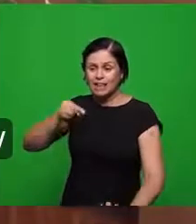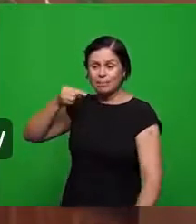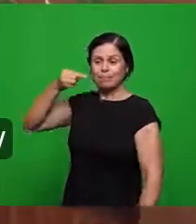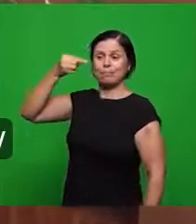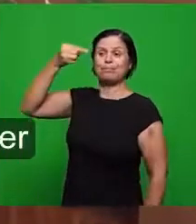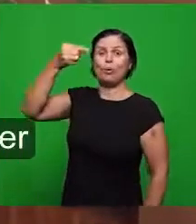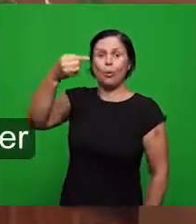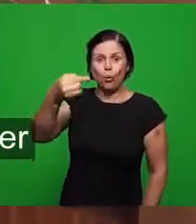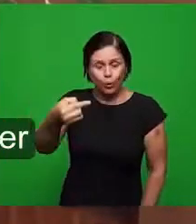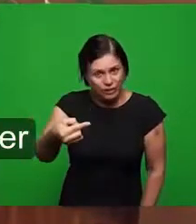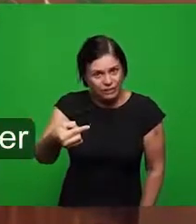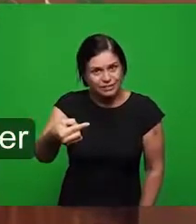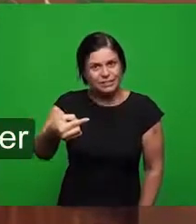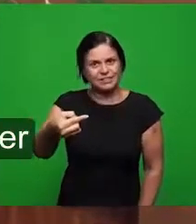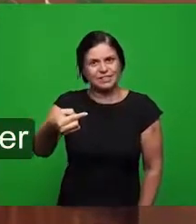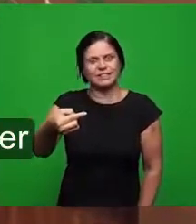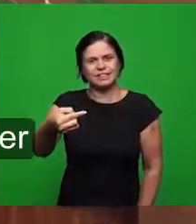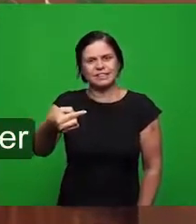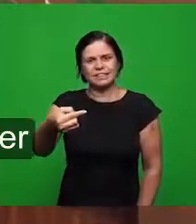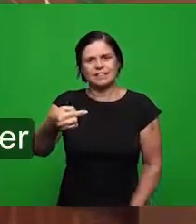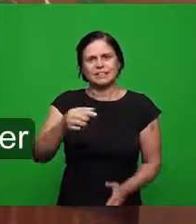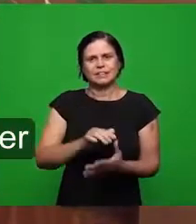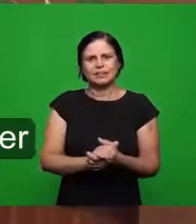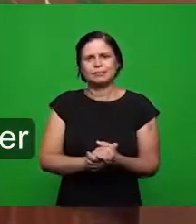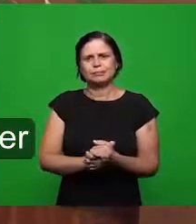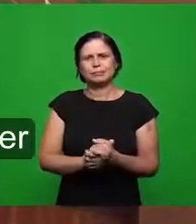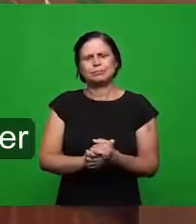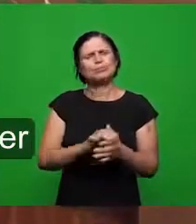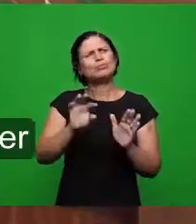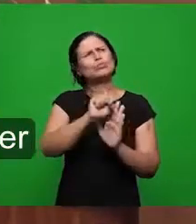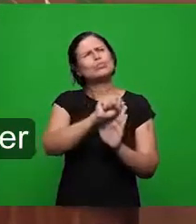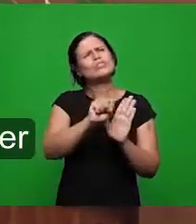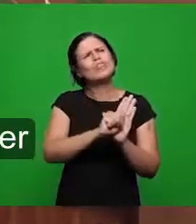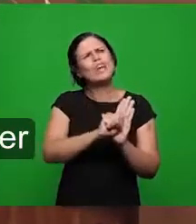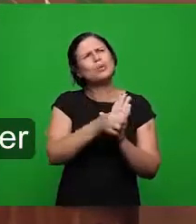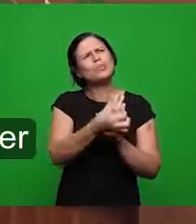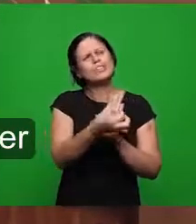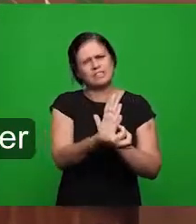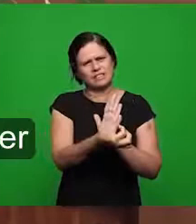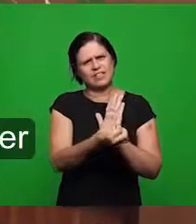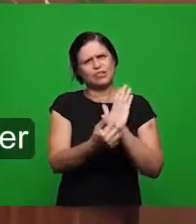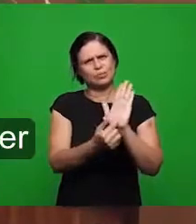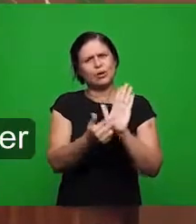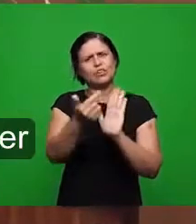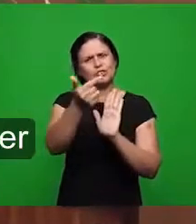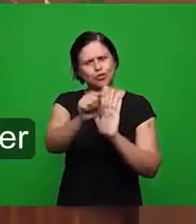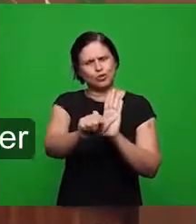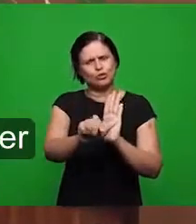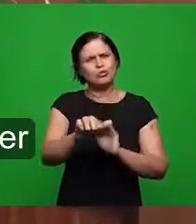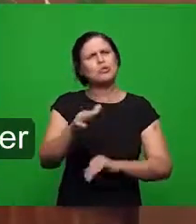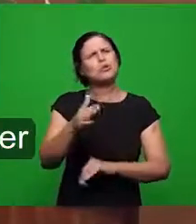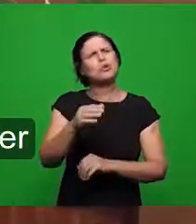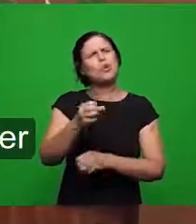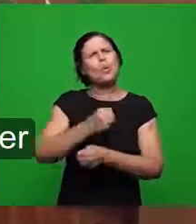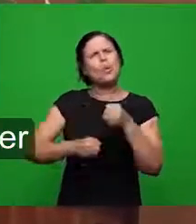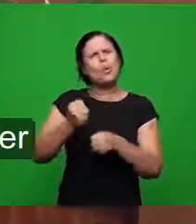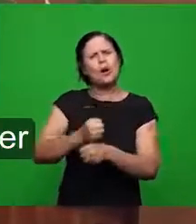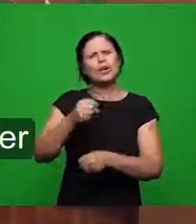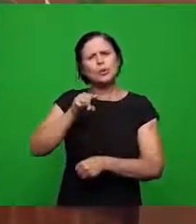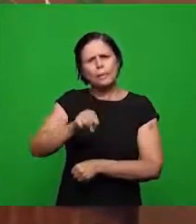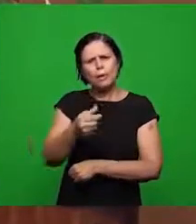agora depois no século 16 quando em 1517